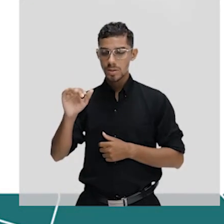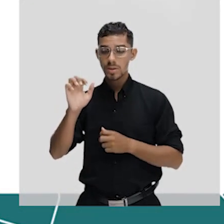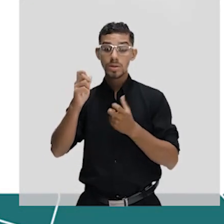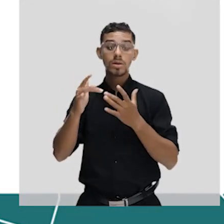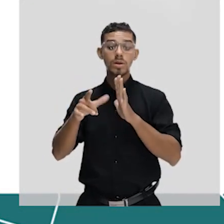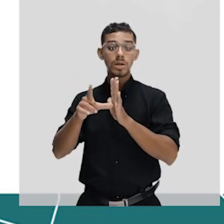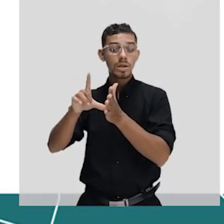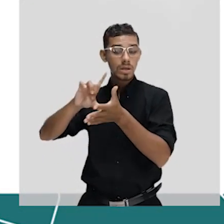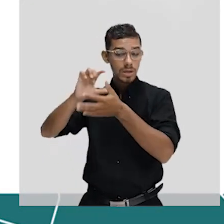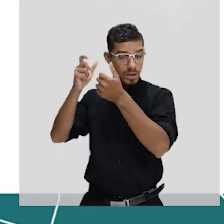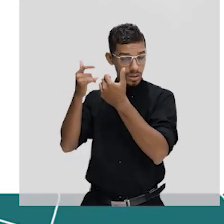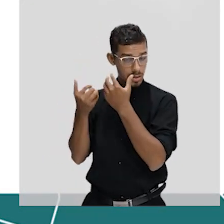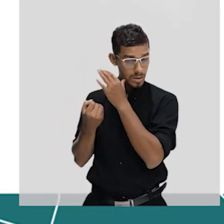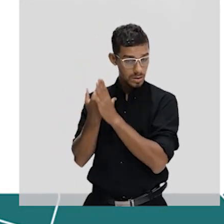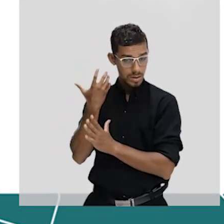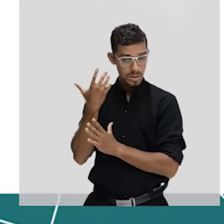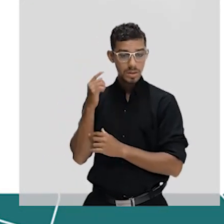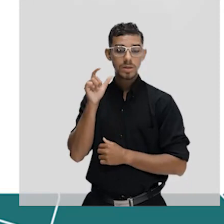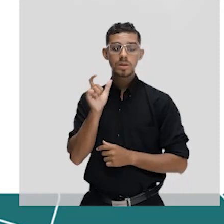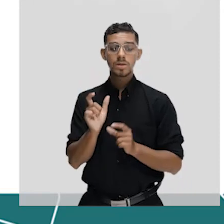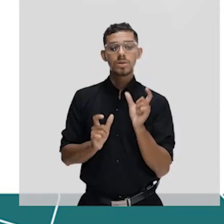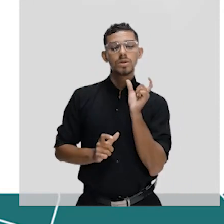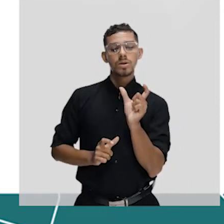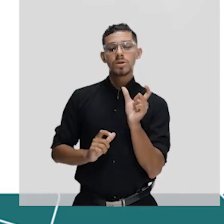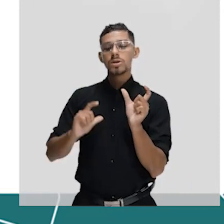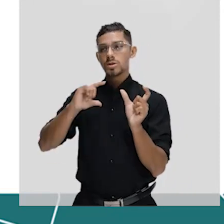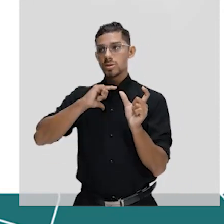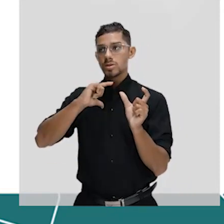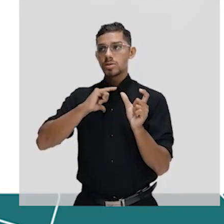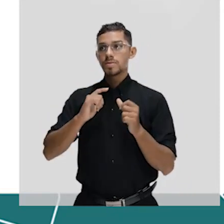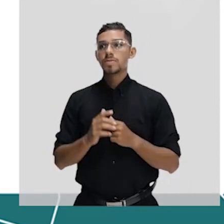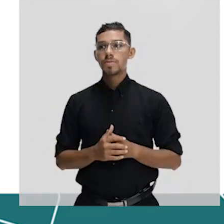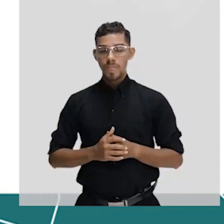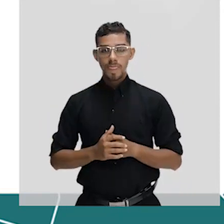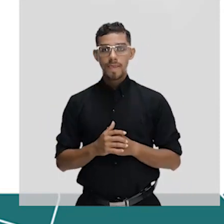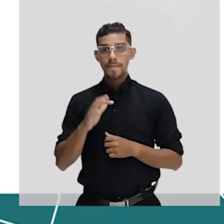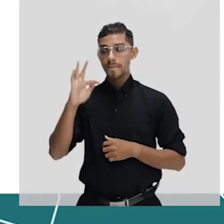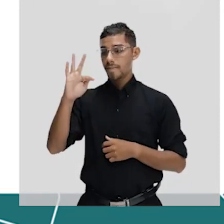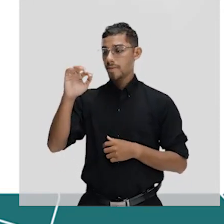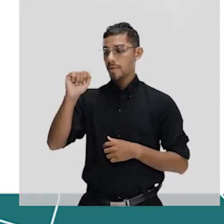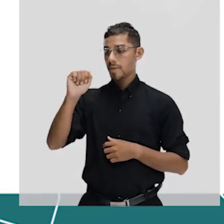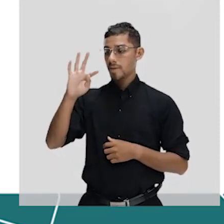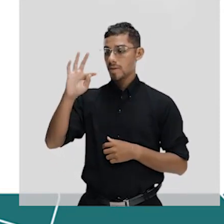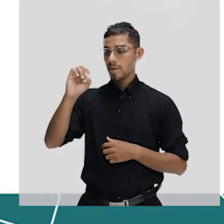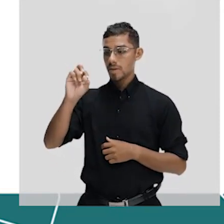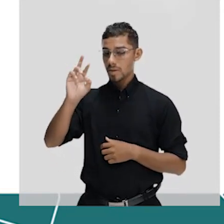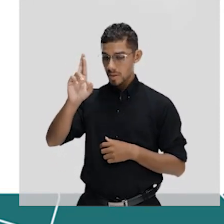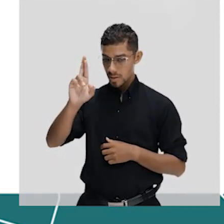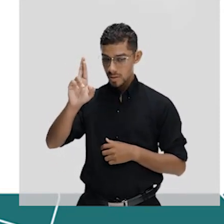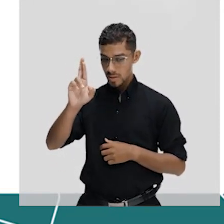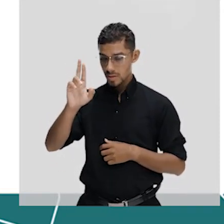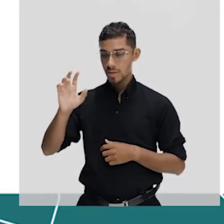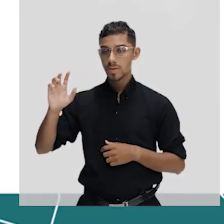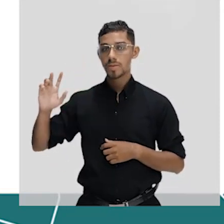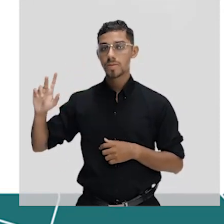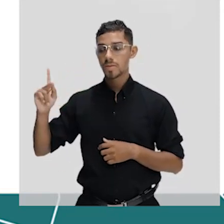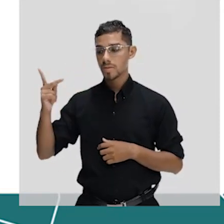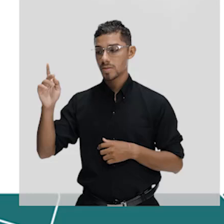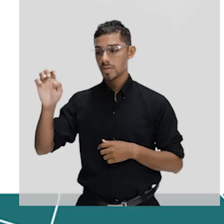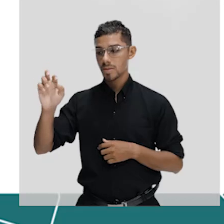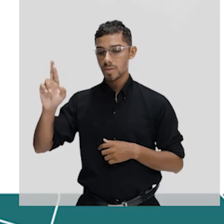gene ser descoberta, ser criada, nós tínhamos esse termo aqui chamado fator hereditário. Quando